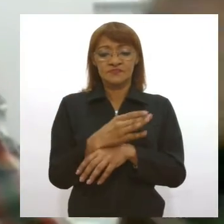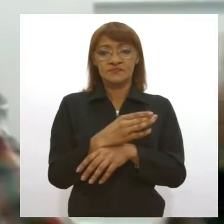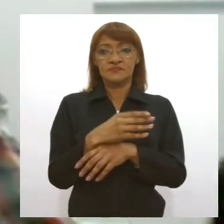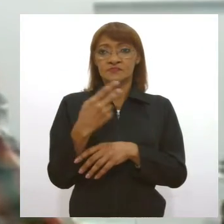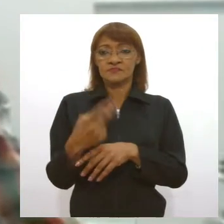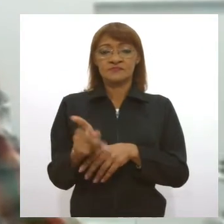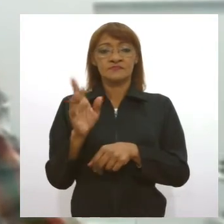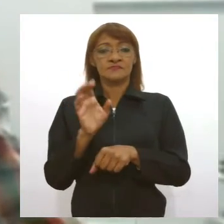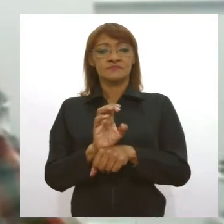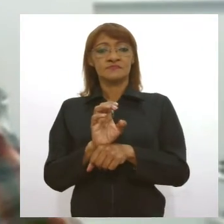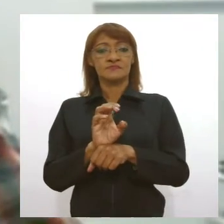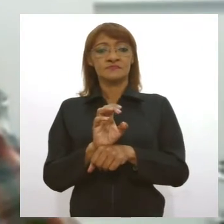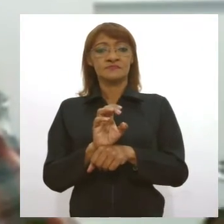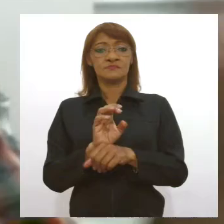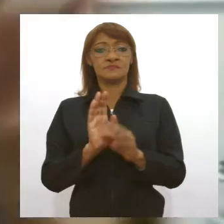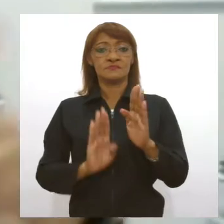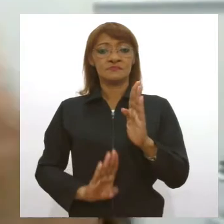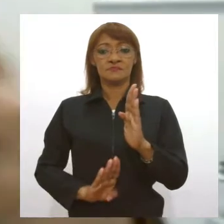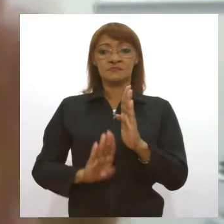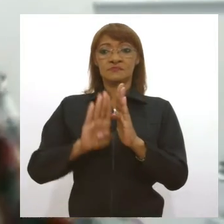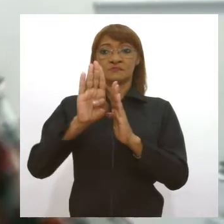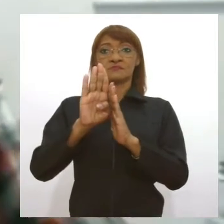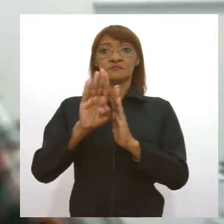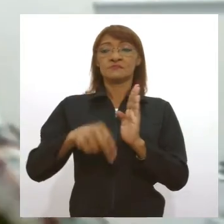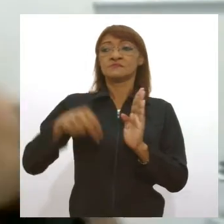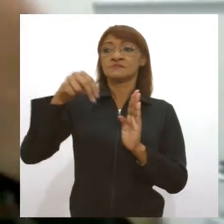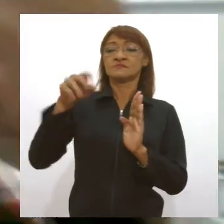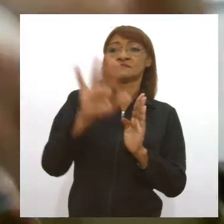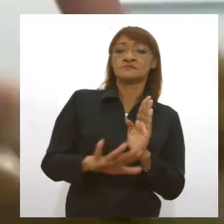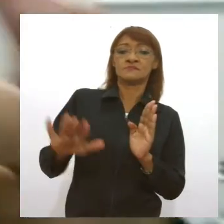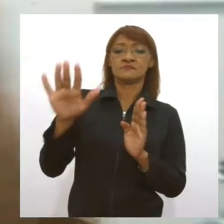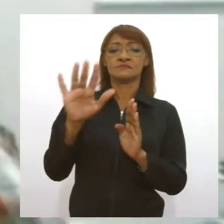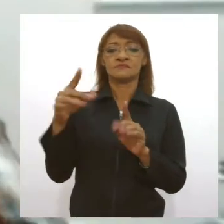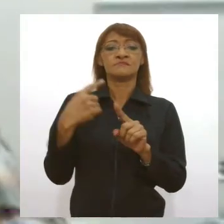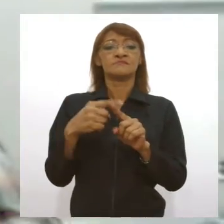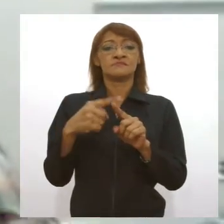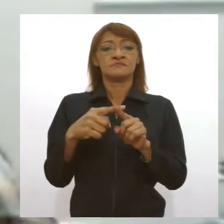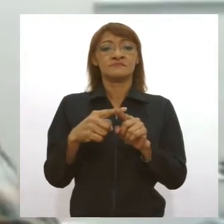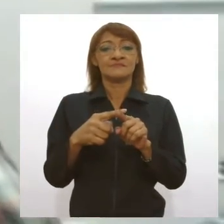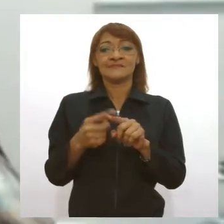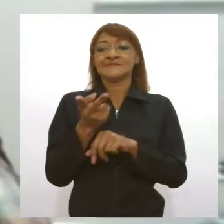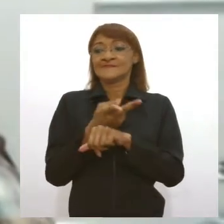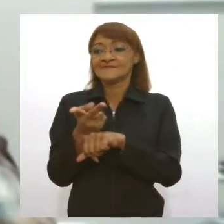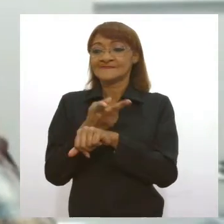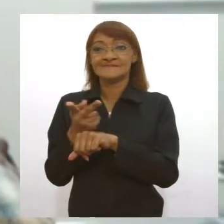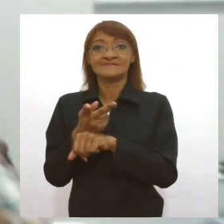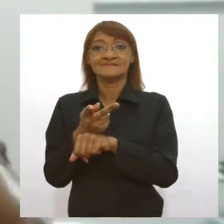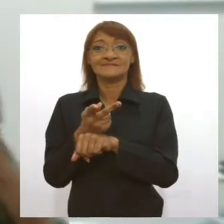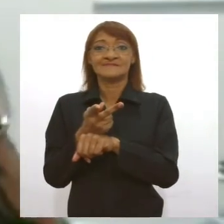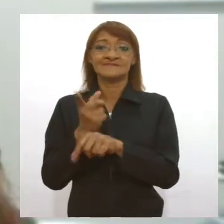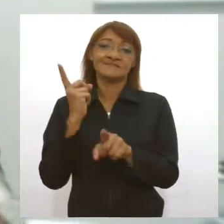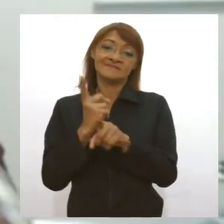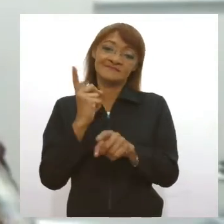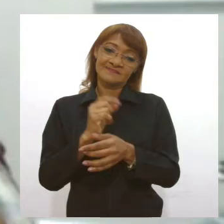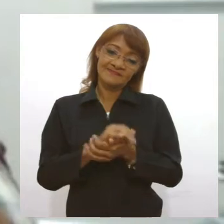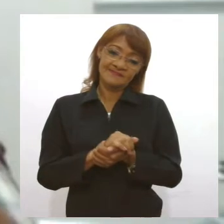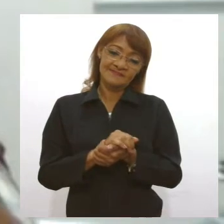é um dos maiores do Nordeste. Porque é aquela história, quem mais procura, mais acha. Então,